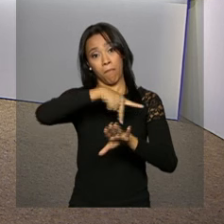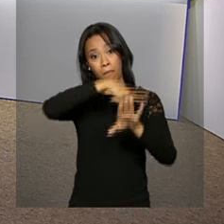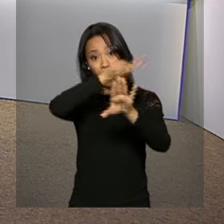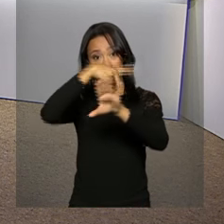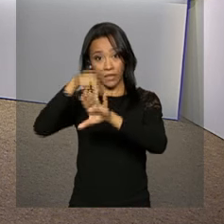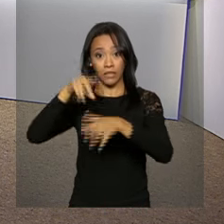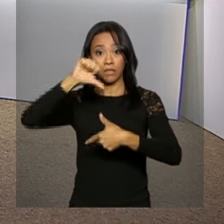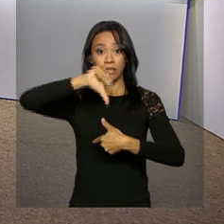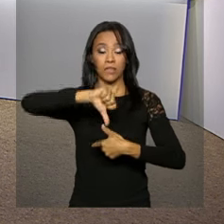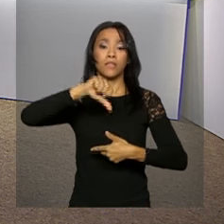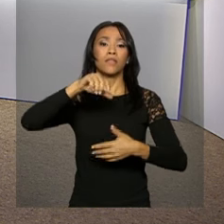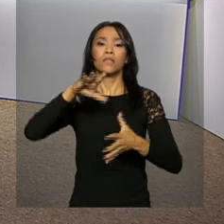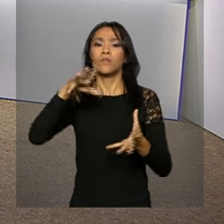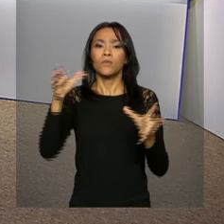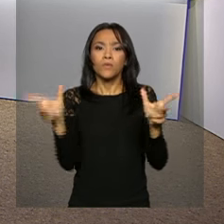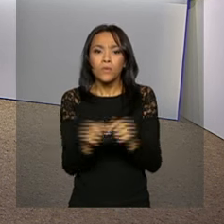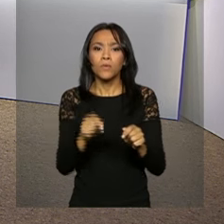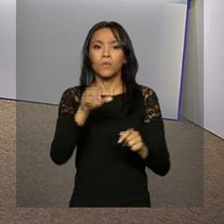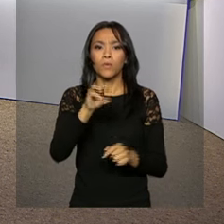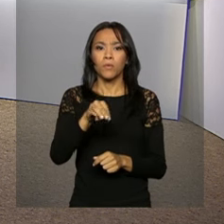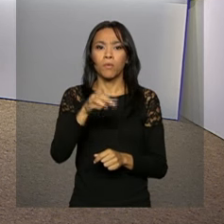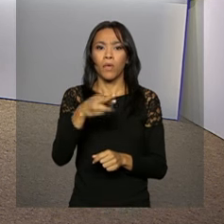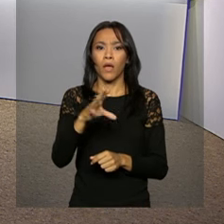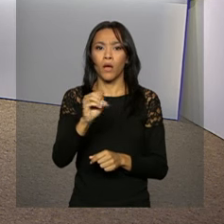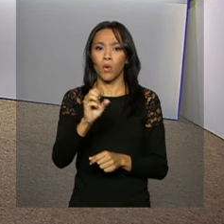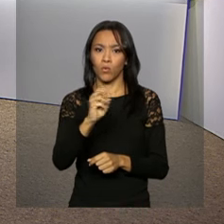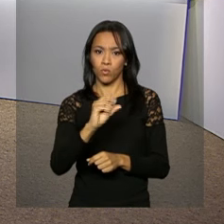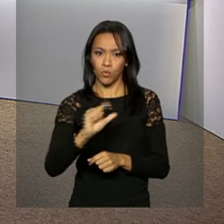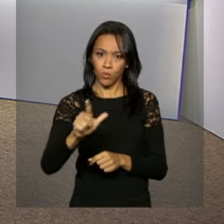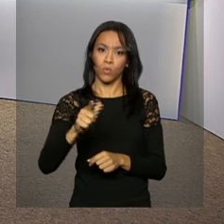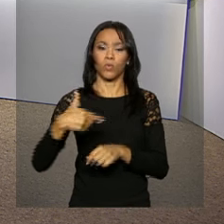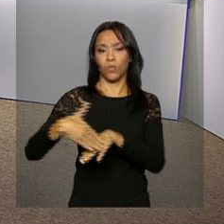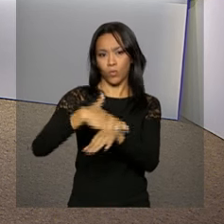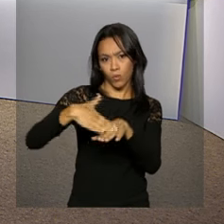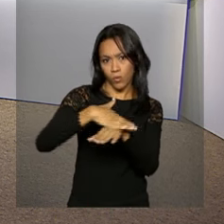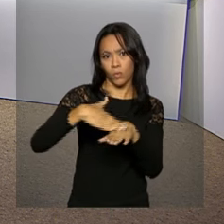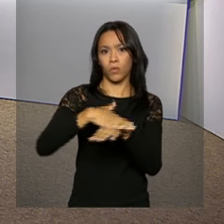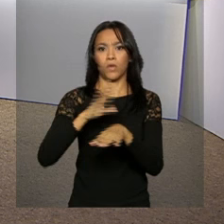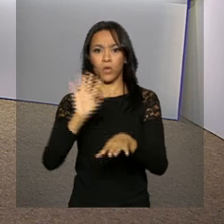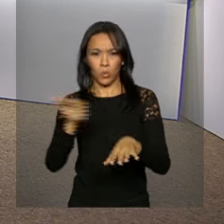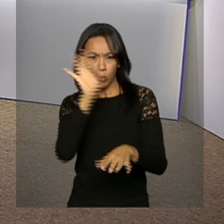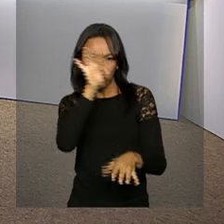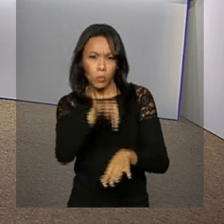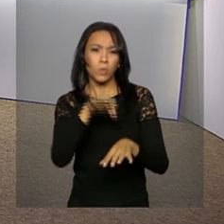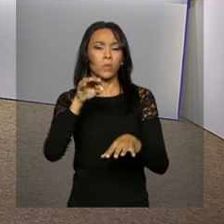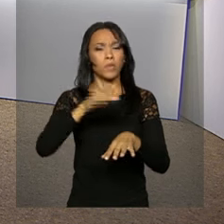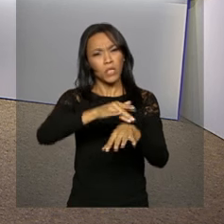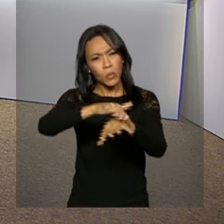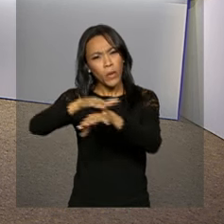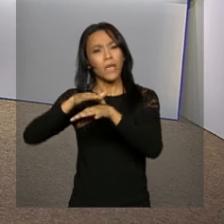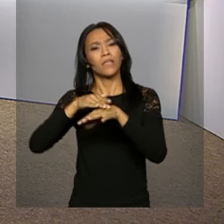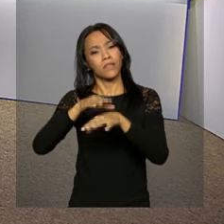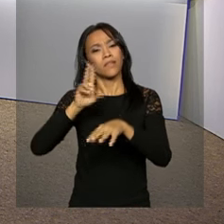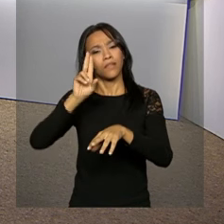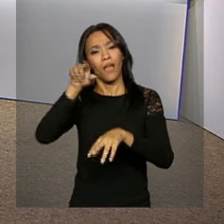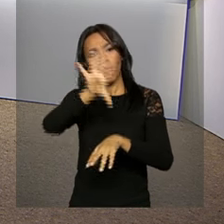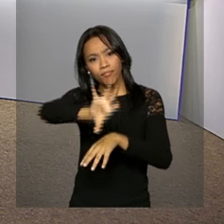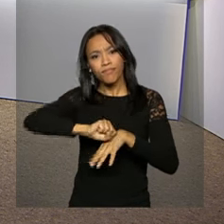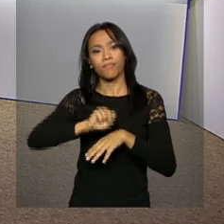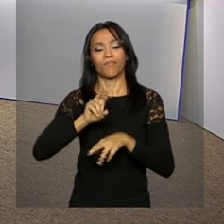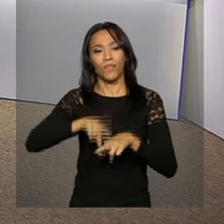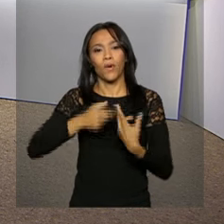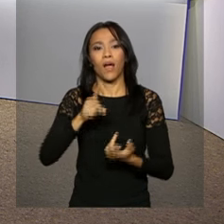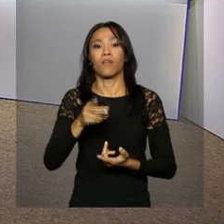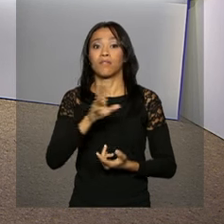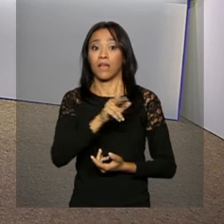Mercosul. Eles vão definir medidas conjuntas de combate ao Aedes aegypti e de prevenção das doenças transmitidas pelo mosquito, especialmente